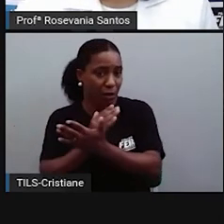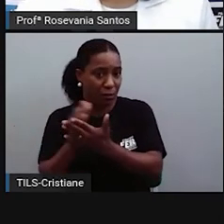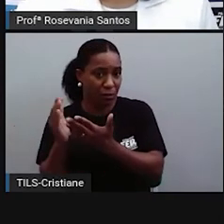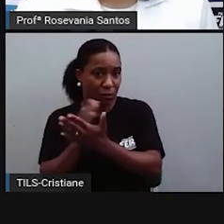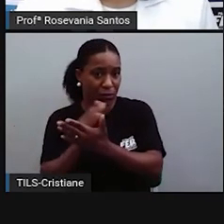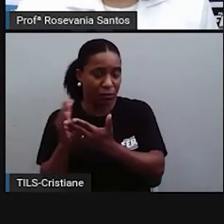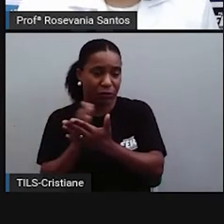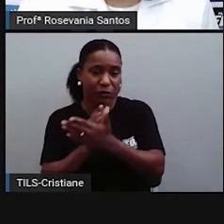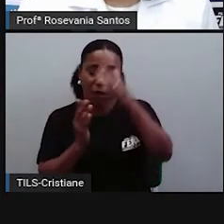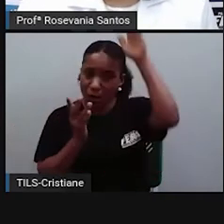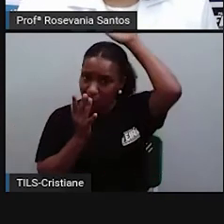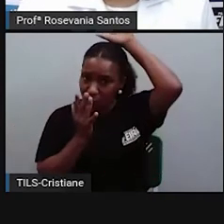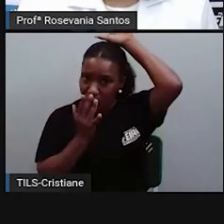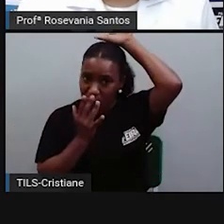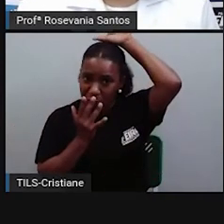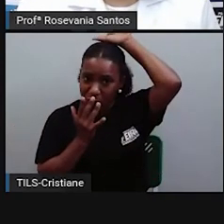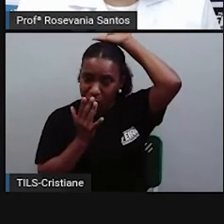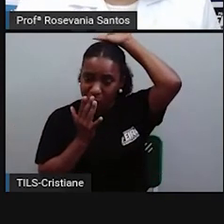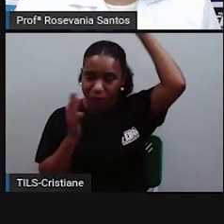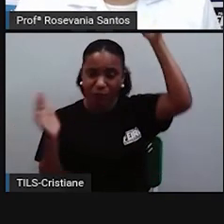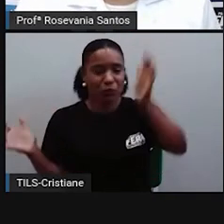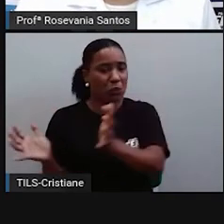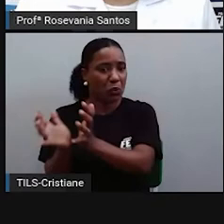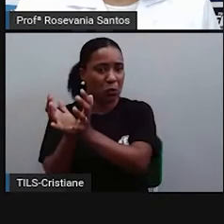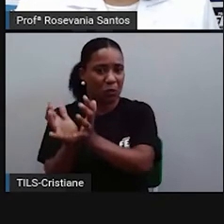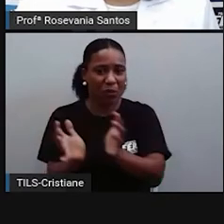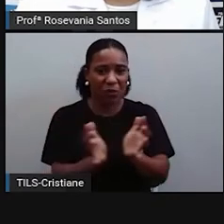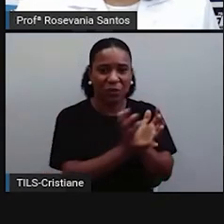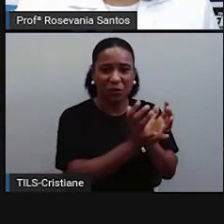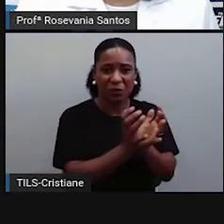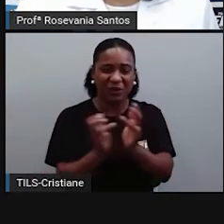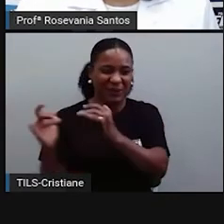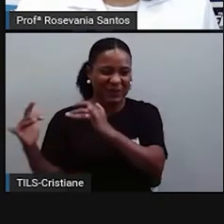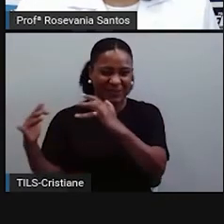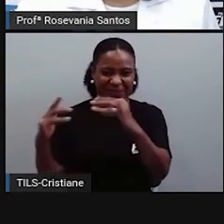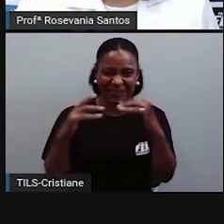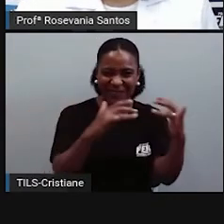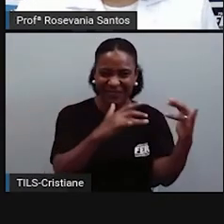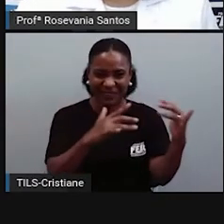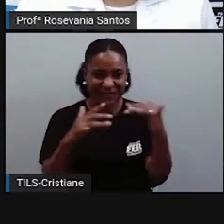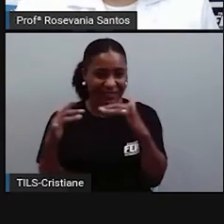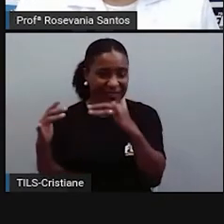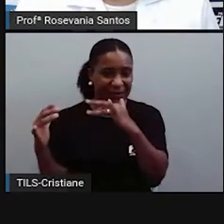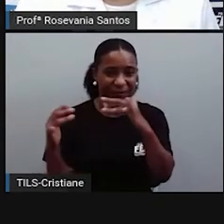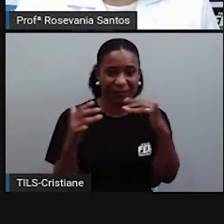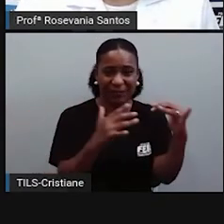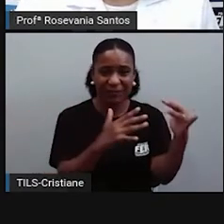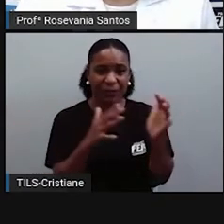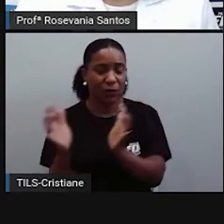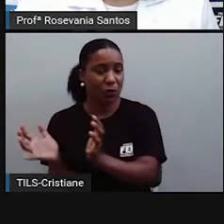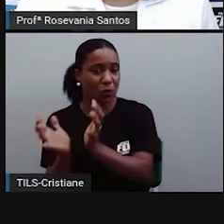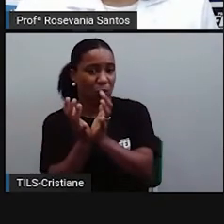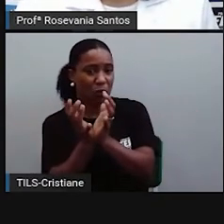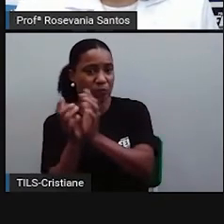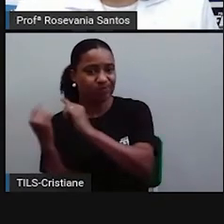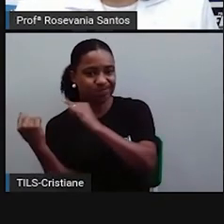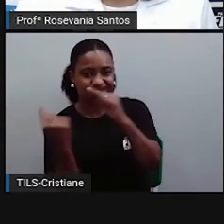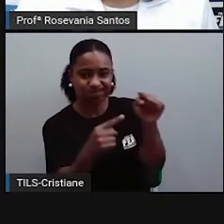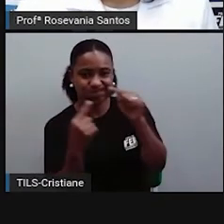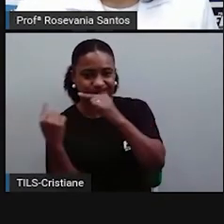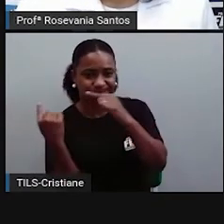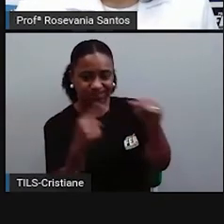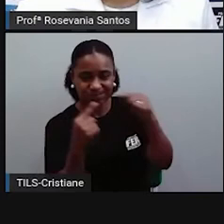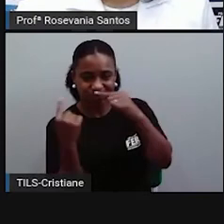no processo inicial de colonização. E que eram considerados até tribos rivais. Os índios lutaram